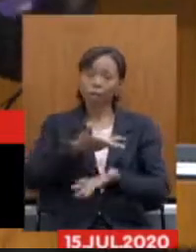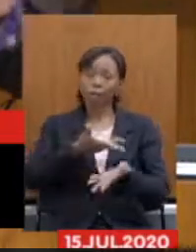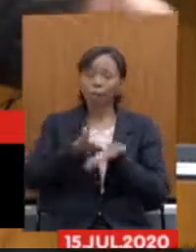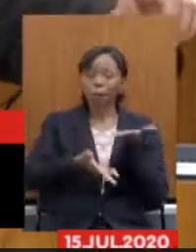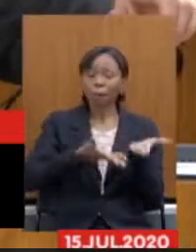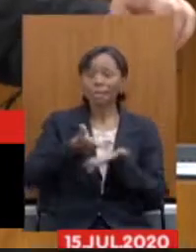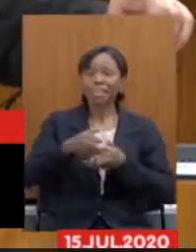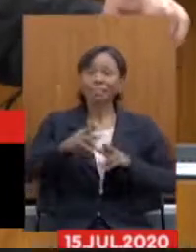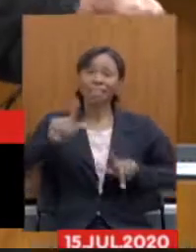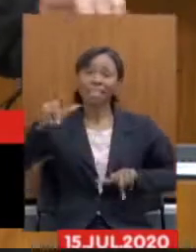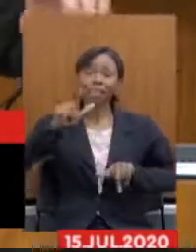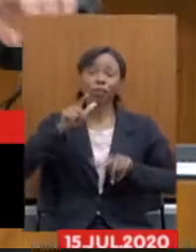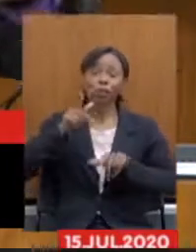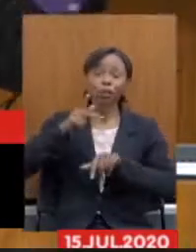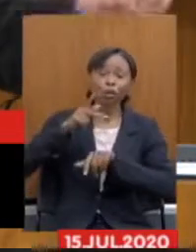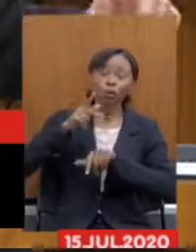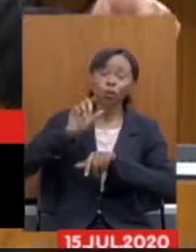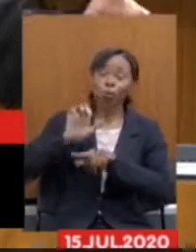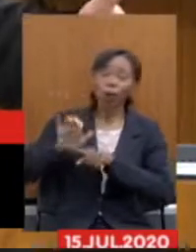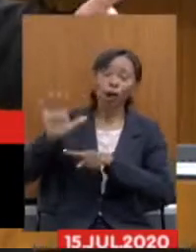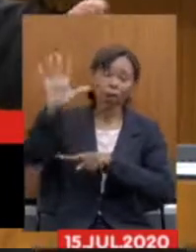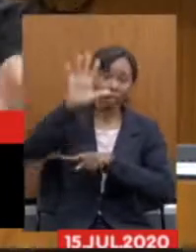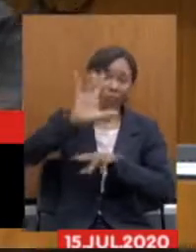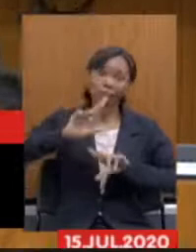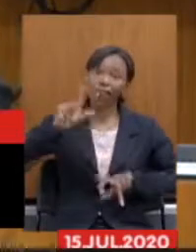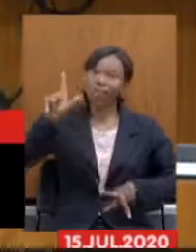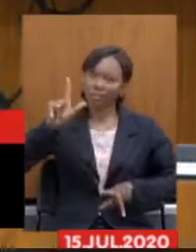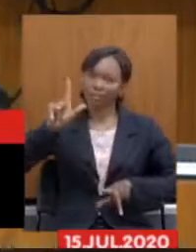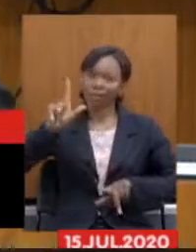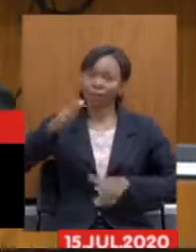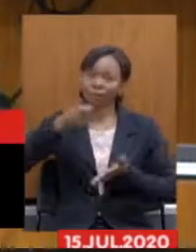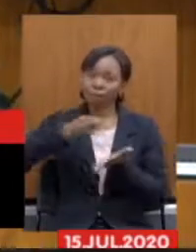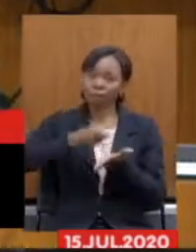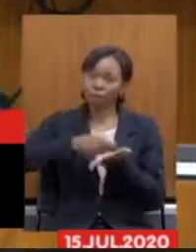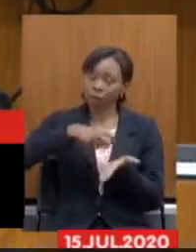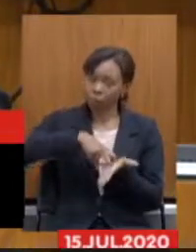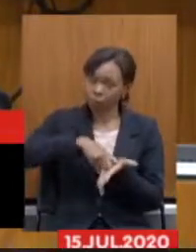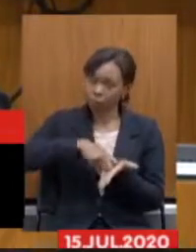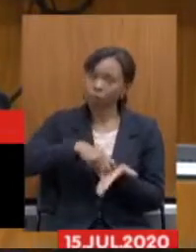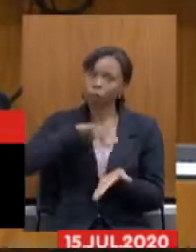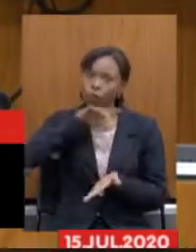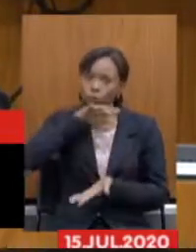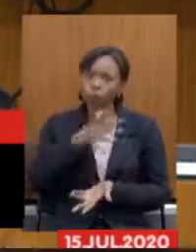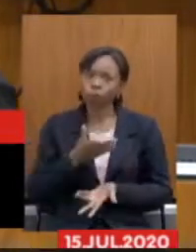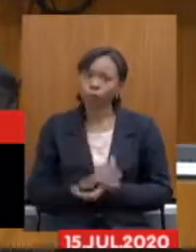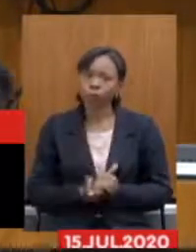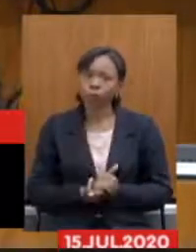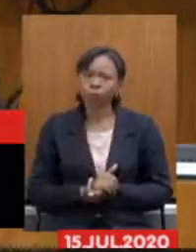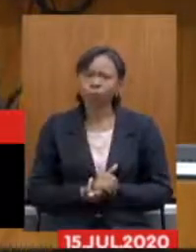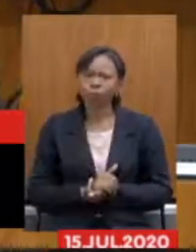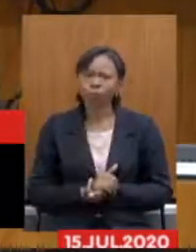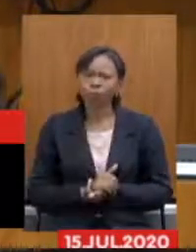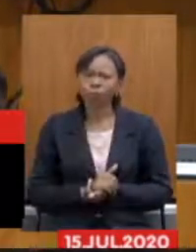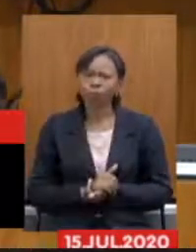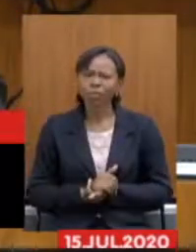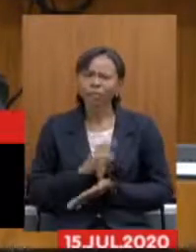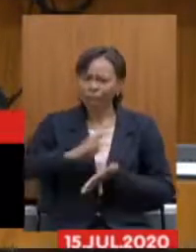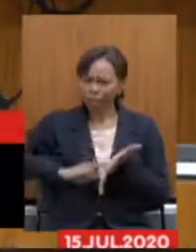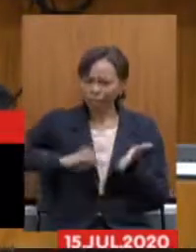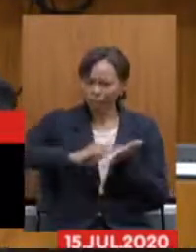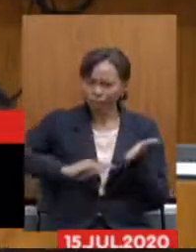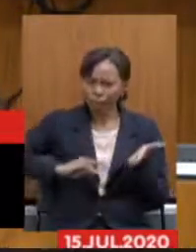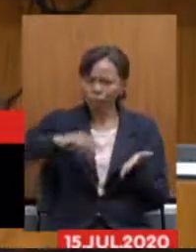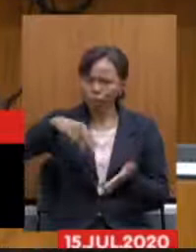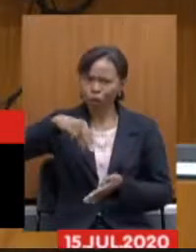nos penalizando de uma forma cruel então ele até a nota fiscal avulsa que ele disse